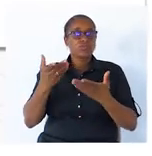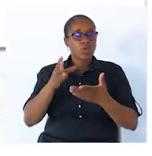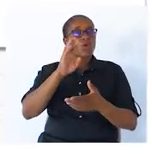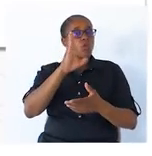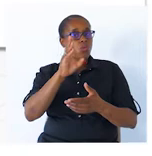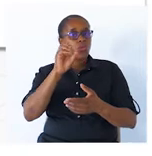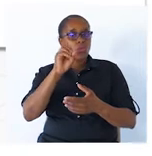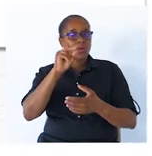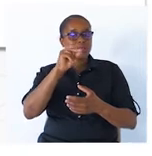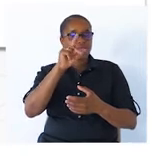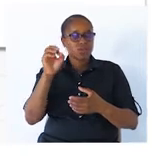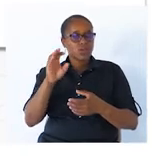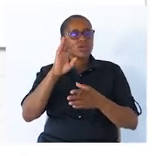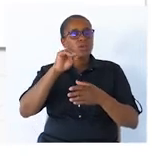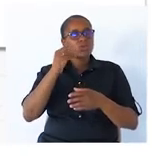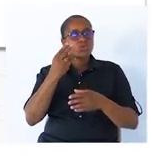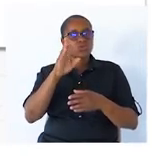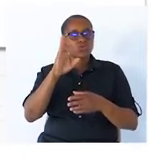sujeito da frase.